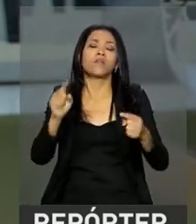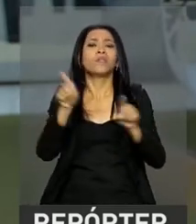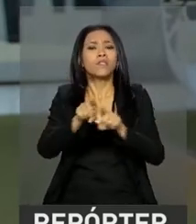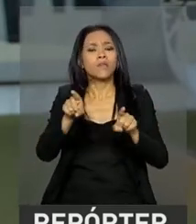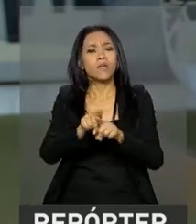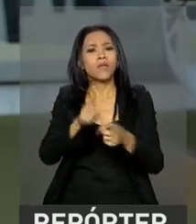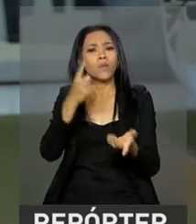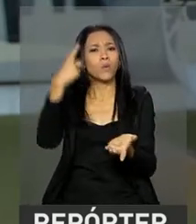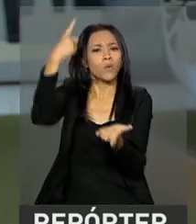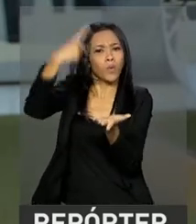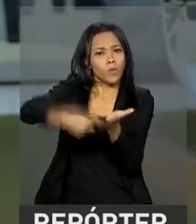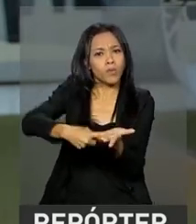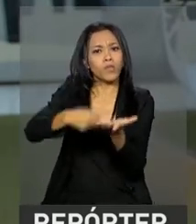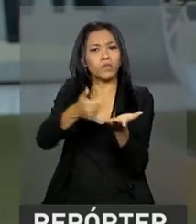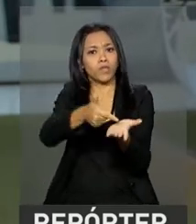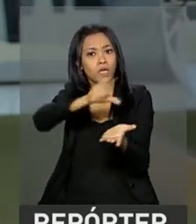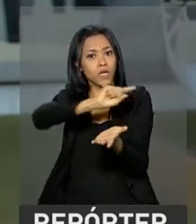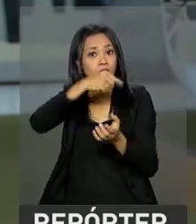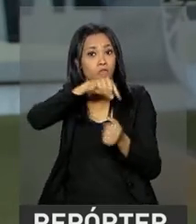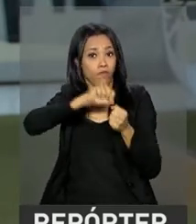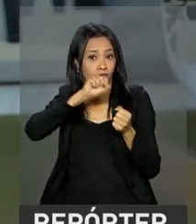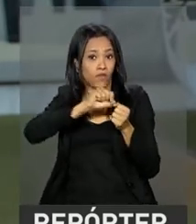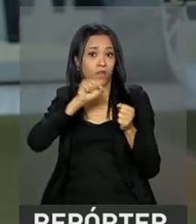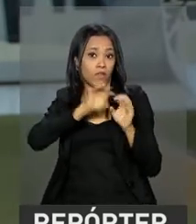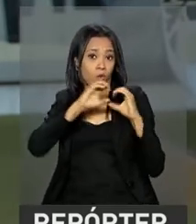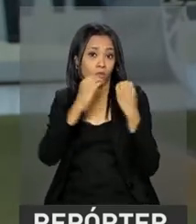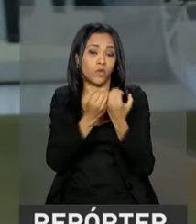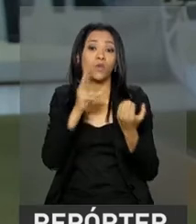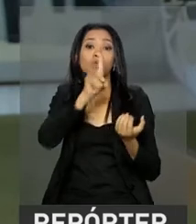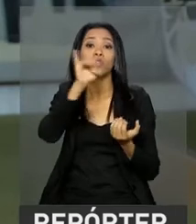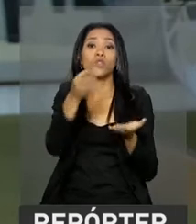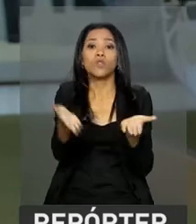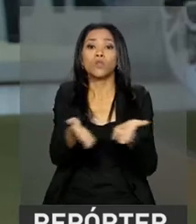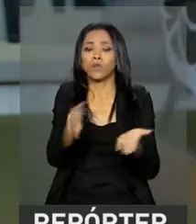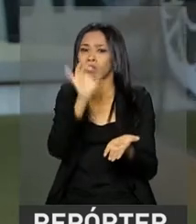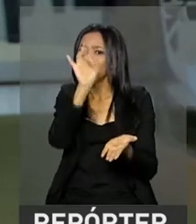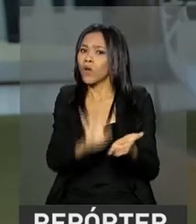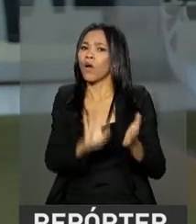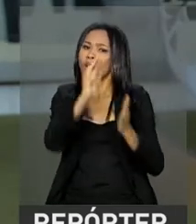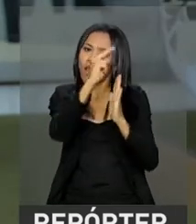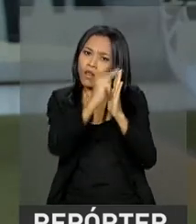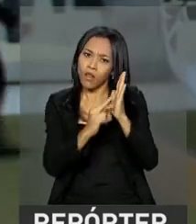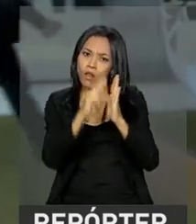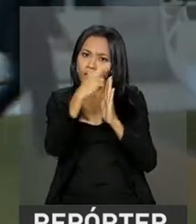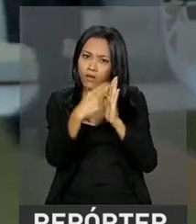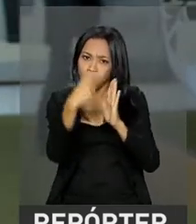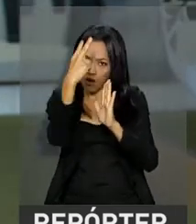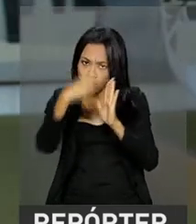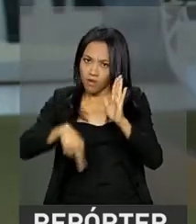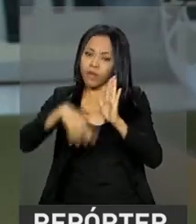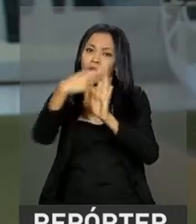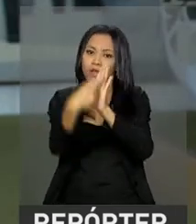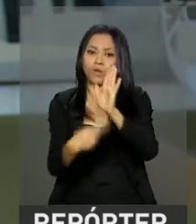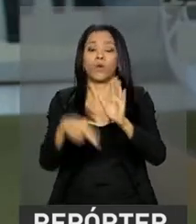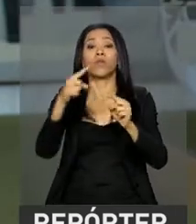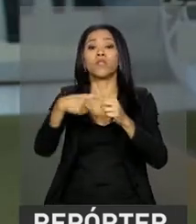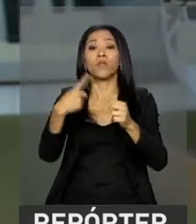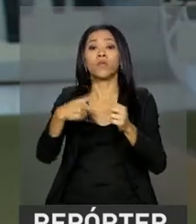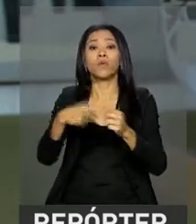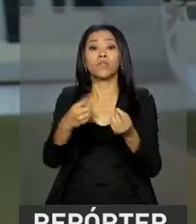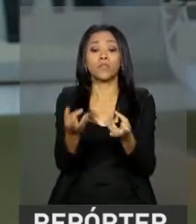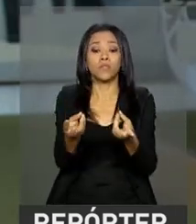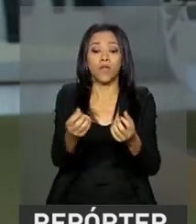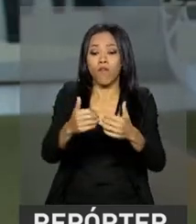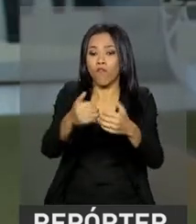havia sido feito lá na comissão é que o dia de hoje ficasse dedicado, portanto, à leitura do relatório, leitura de votos em separado,